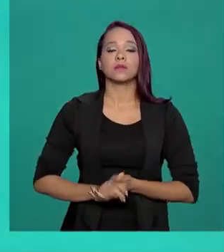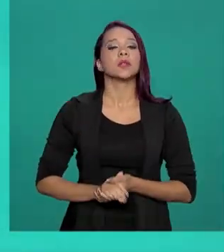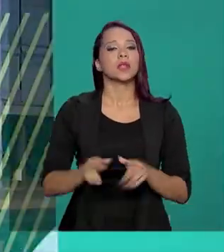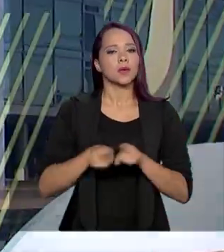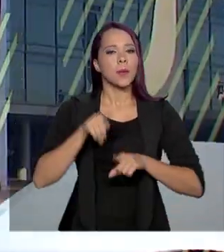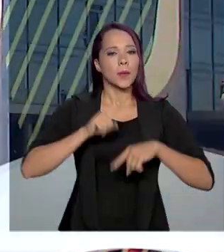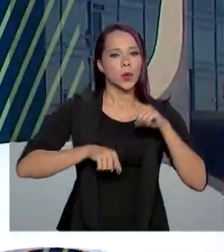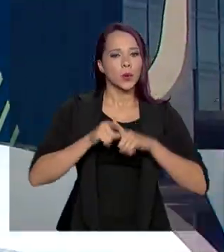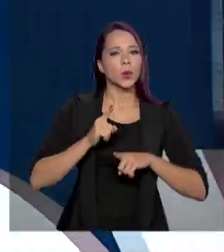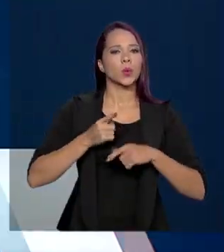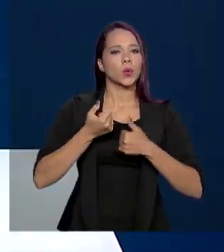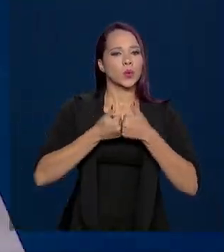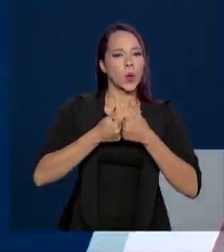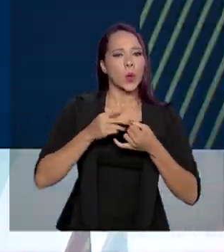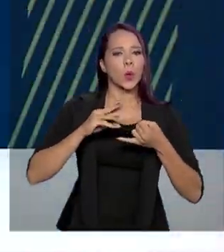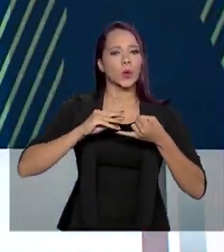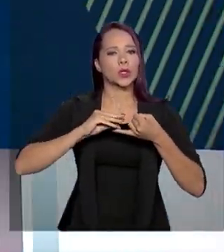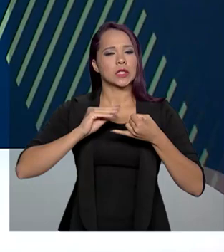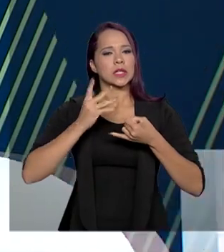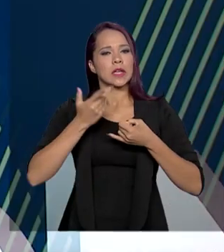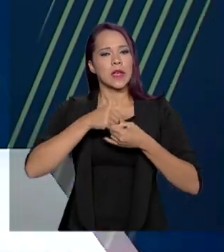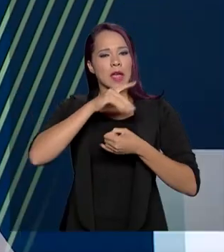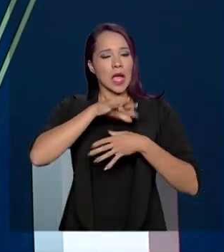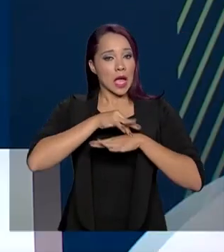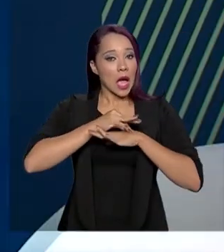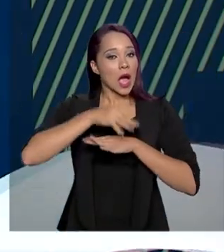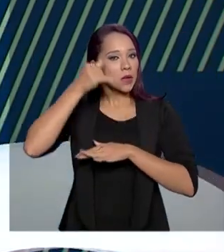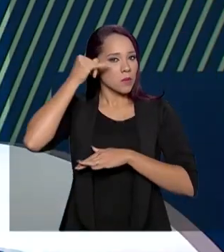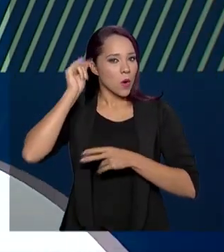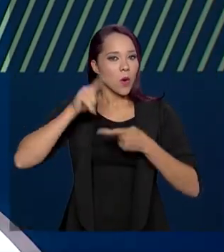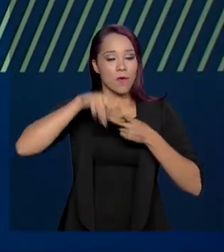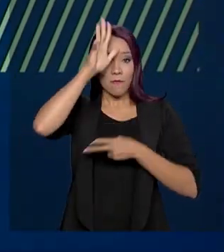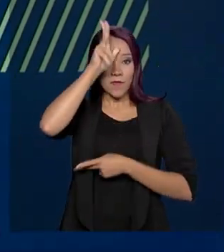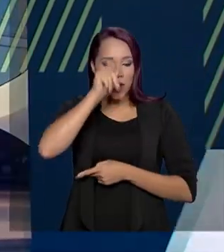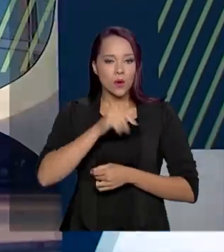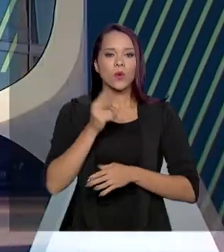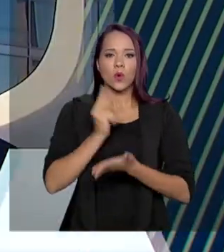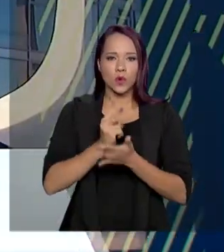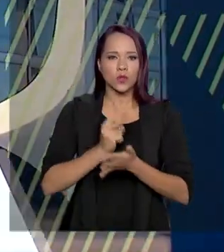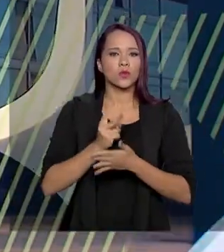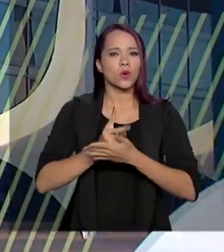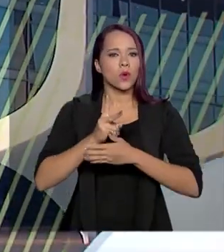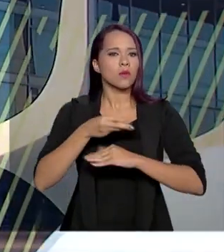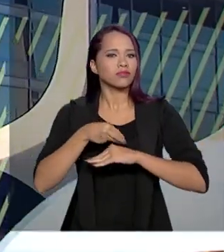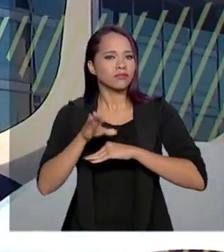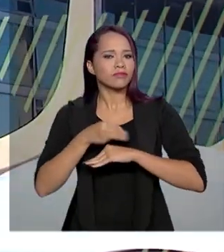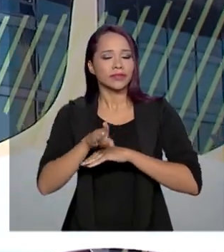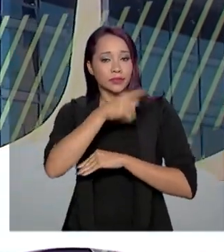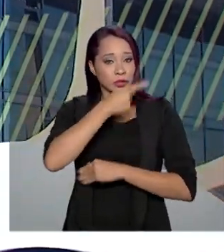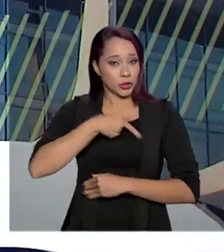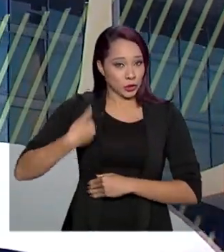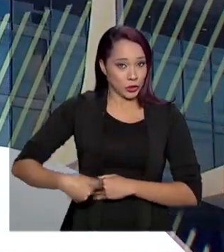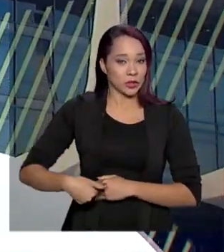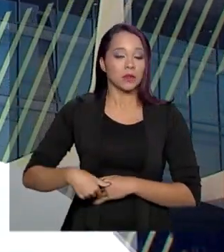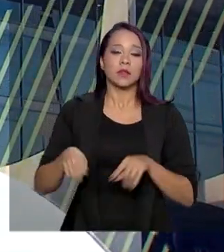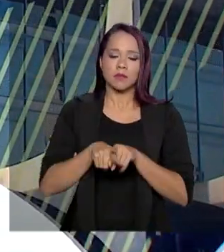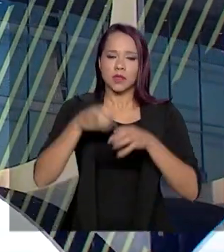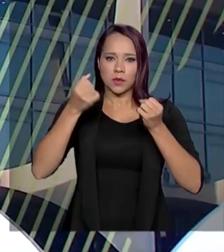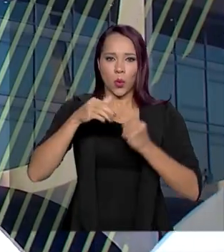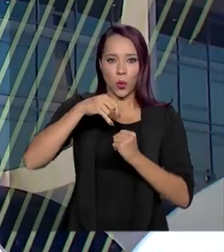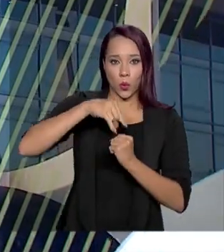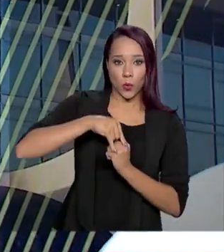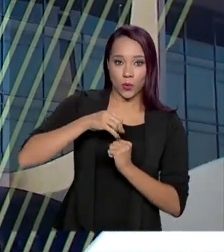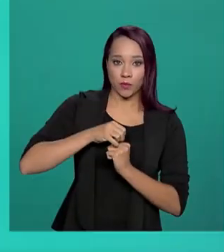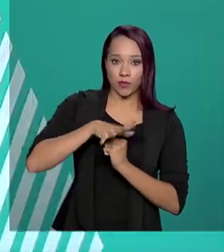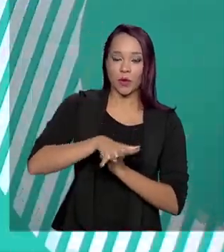produtos como soja, carne bovina e frango continuarão sendo exportados para a China. Ele também reforçou que o coronavírus